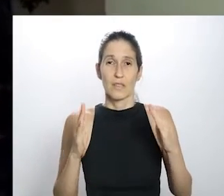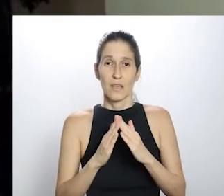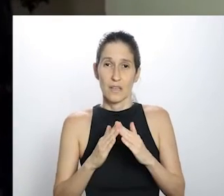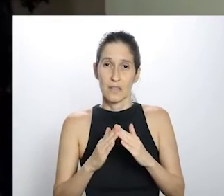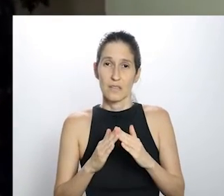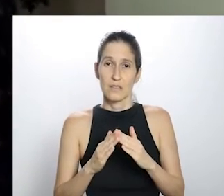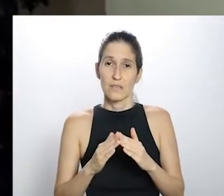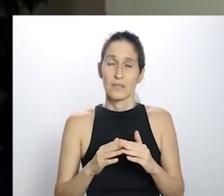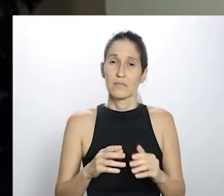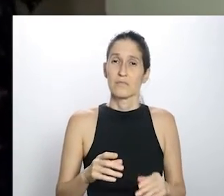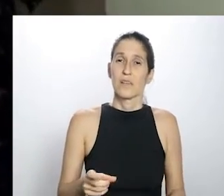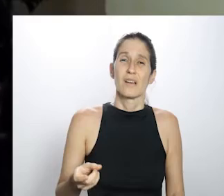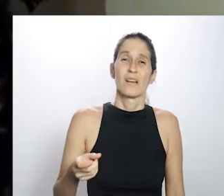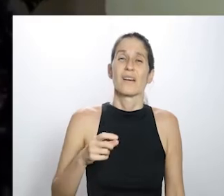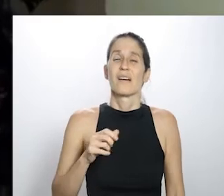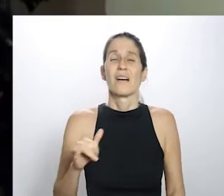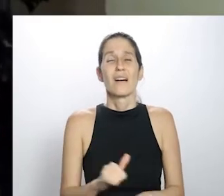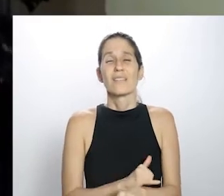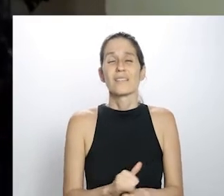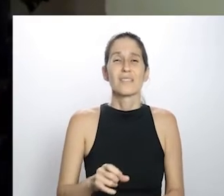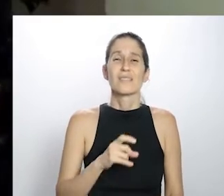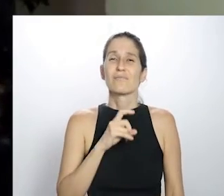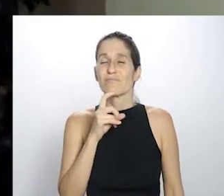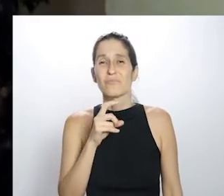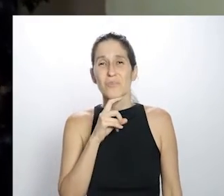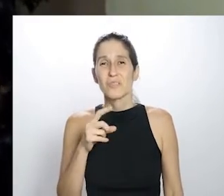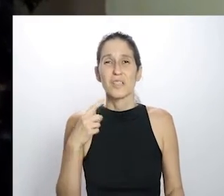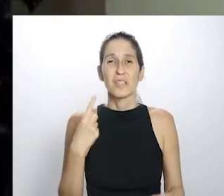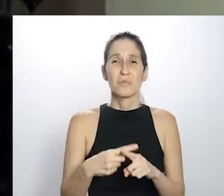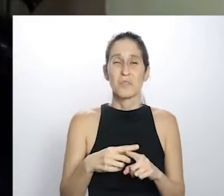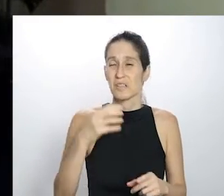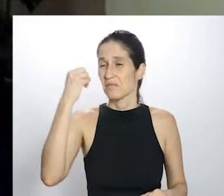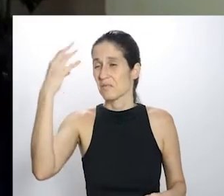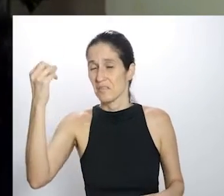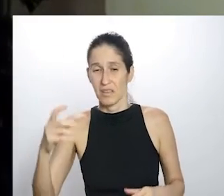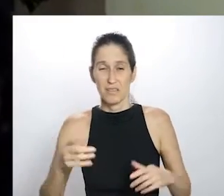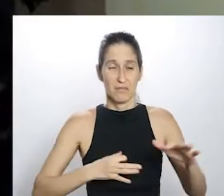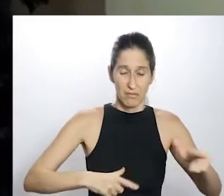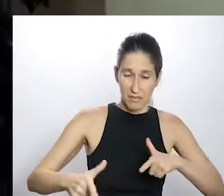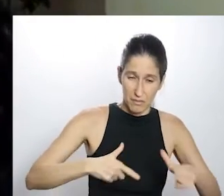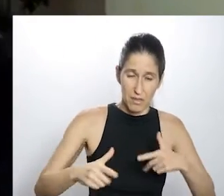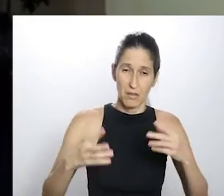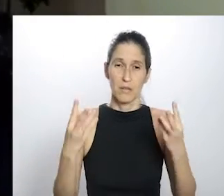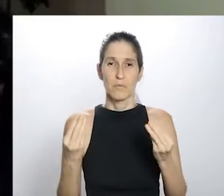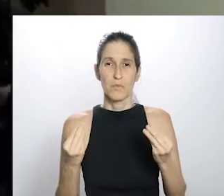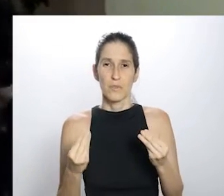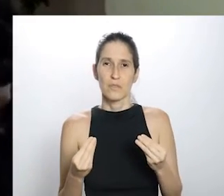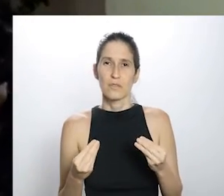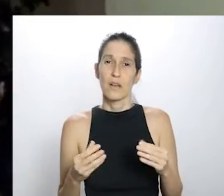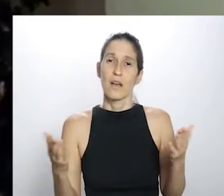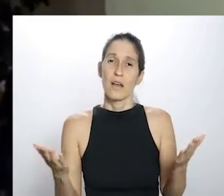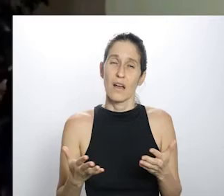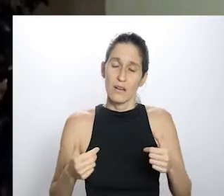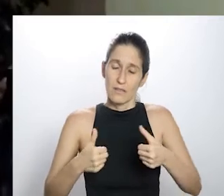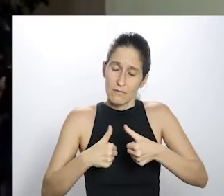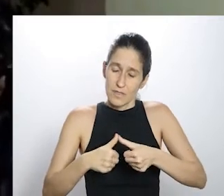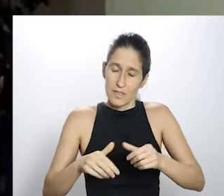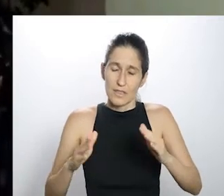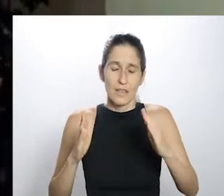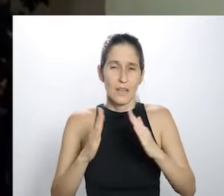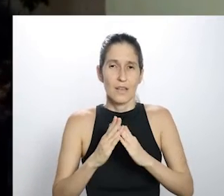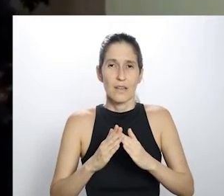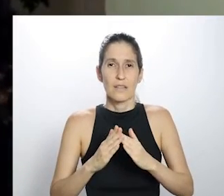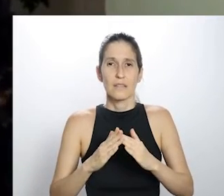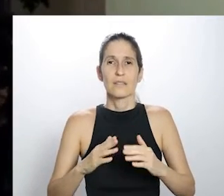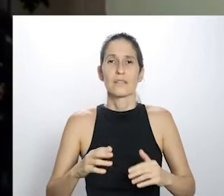vezes a gente não consegue estar, porque está no corre, está no avião, está indo para uma produção, está no estúdio, enfim, para se